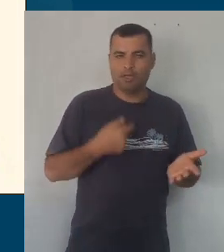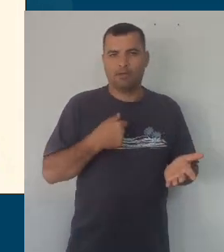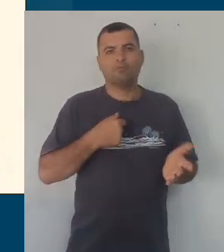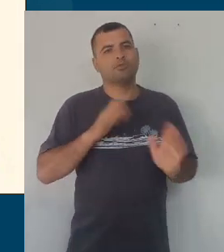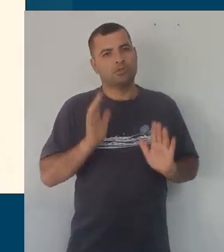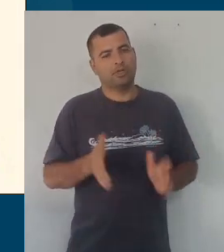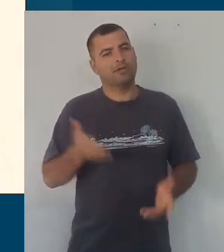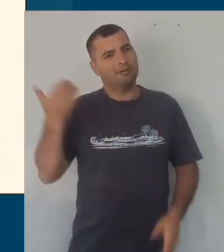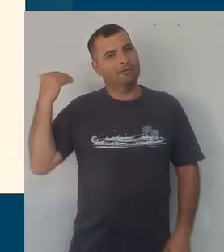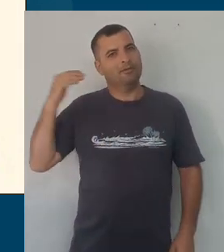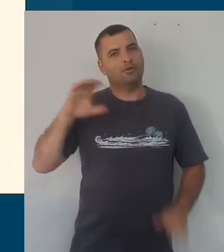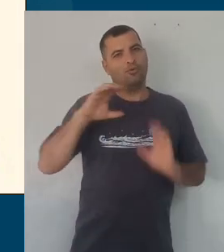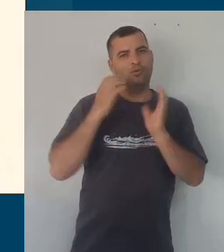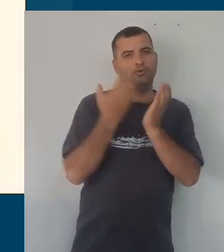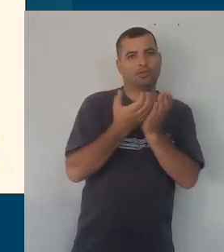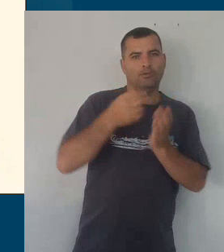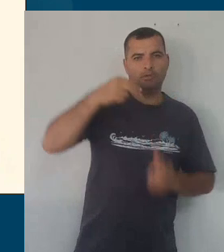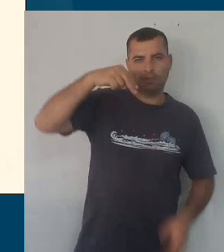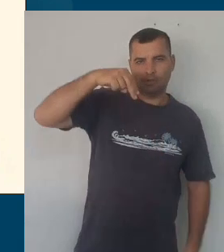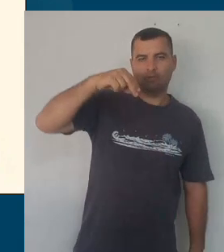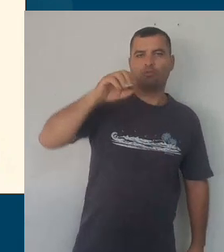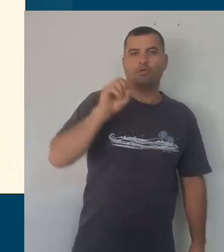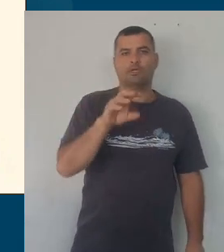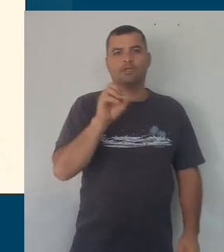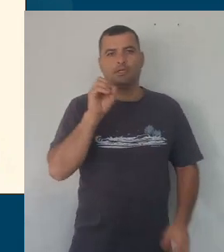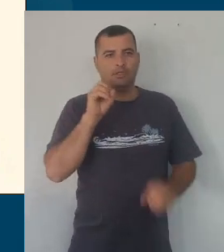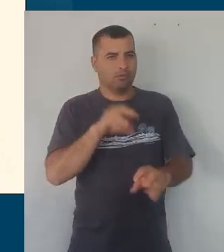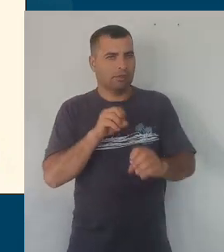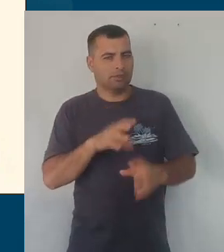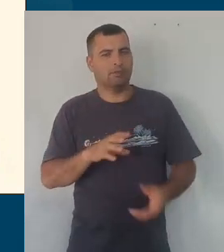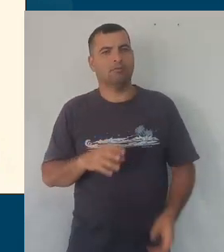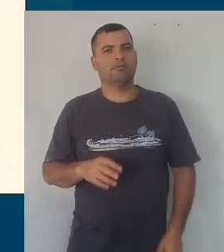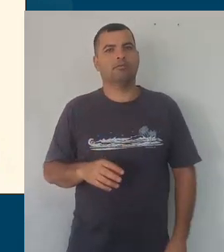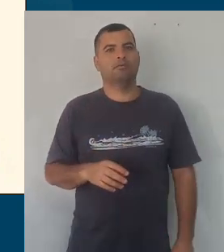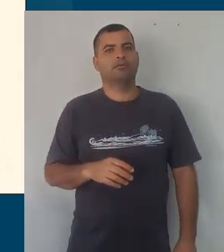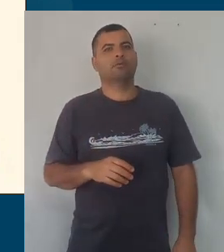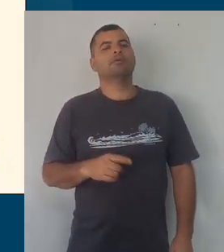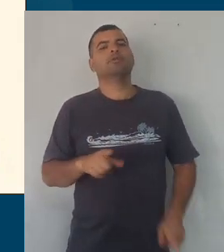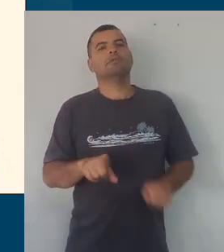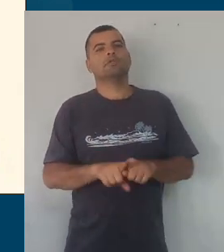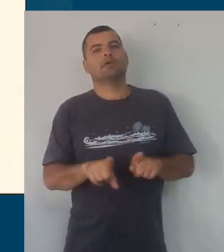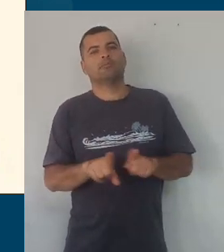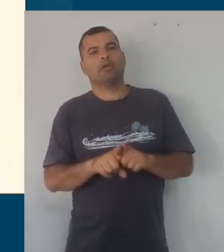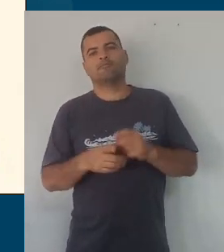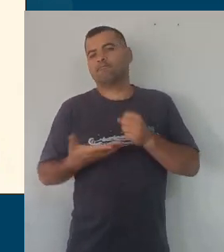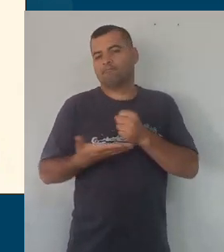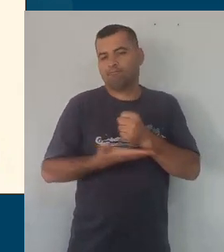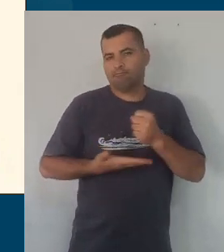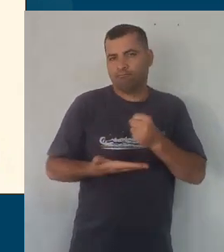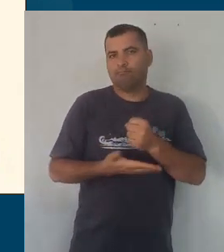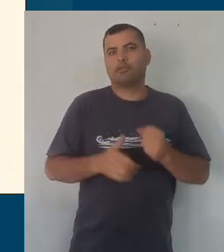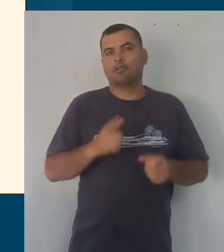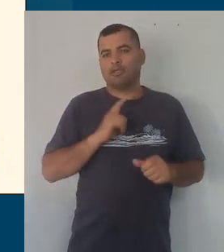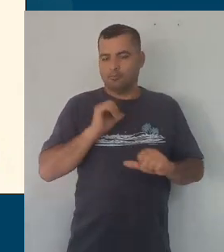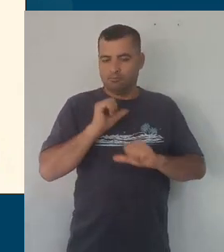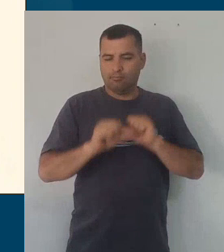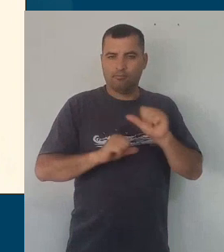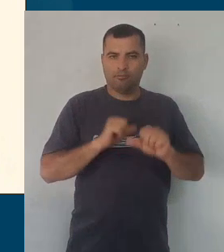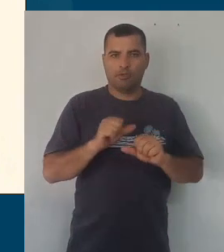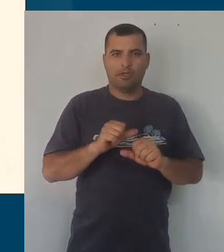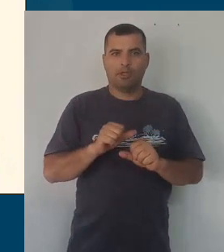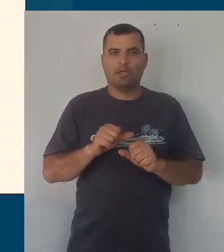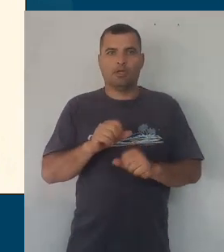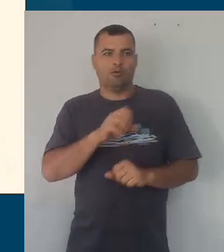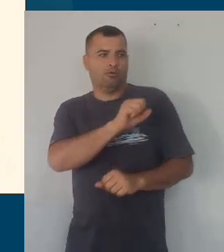eu escrevi no Conselho Nacional de Educação essas diretrizes, quando o ensino fundamental foi alterado para ter nove